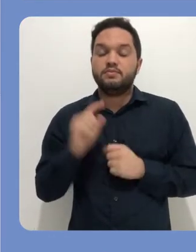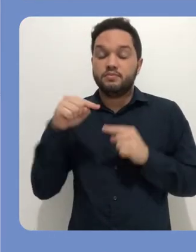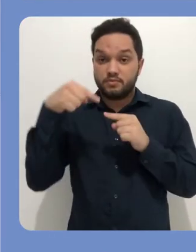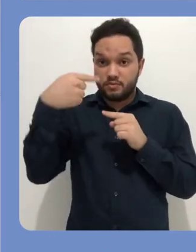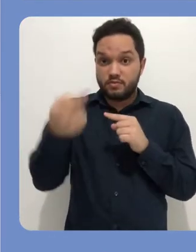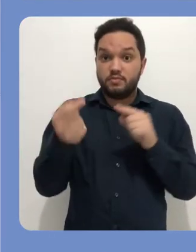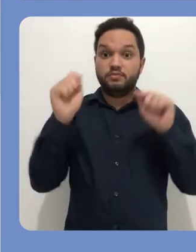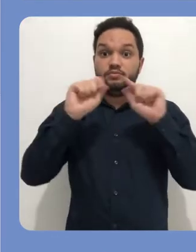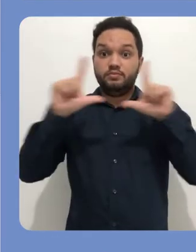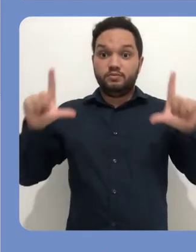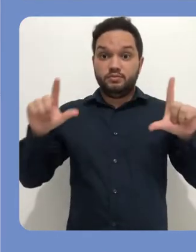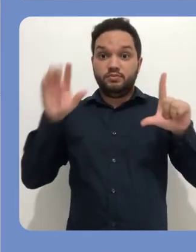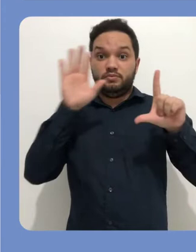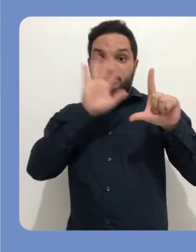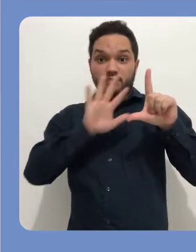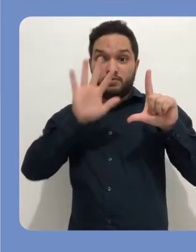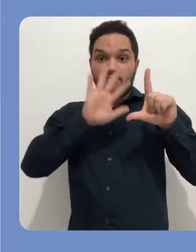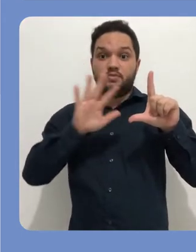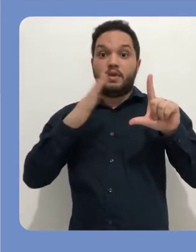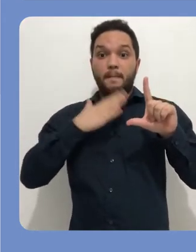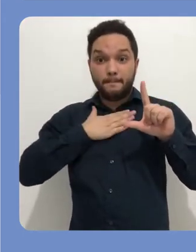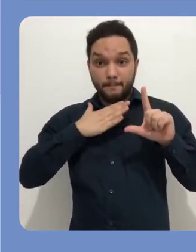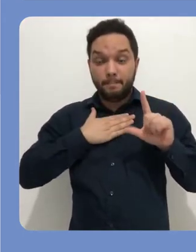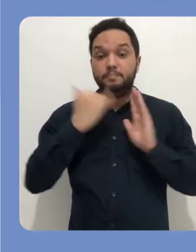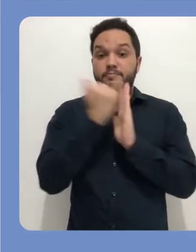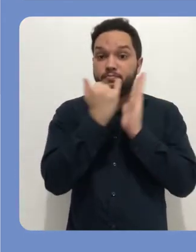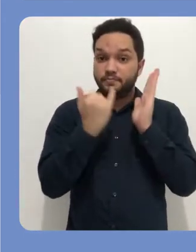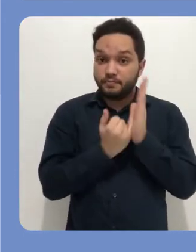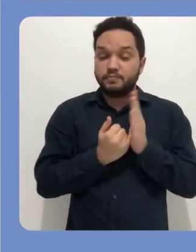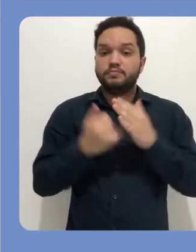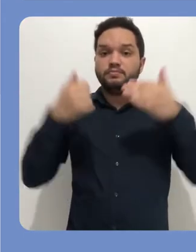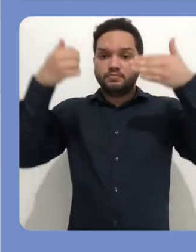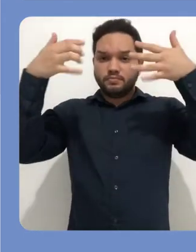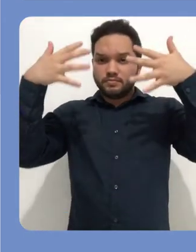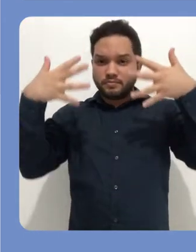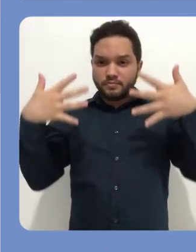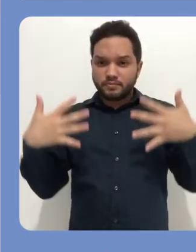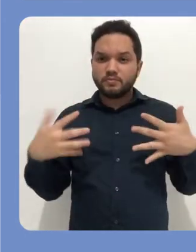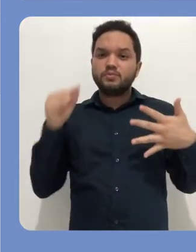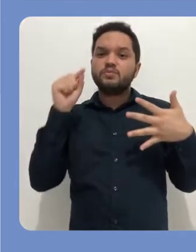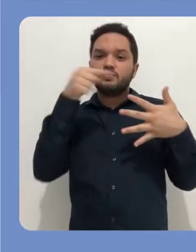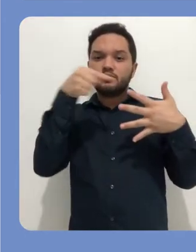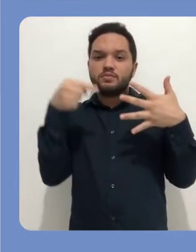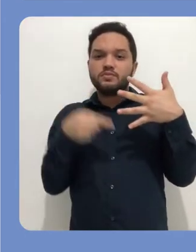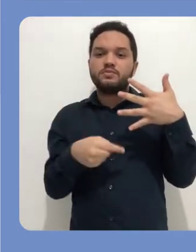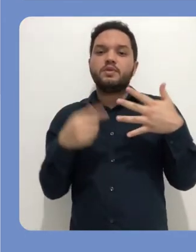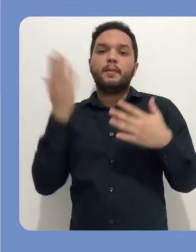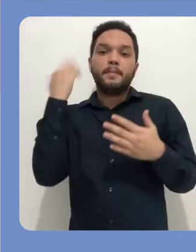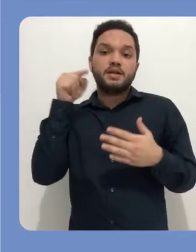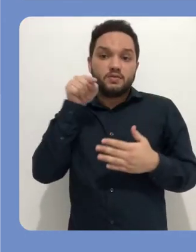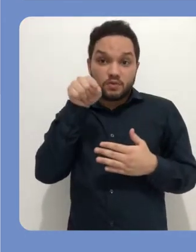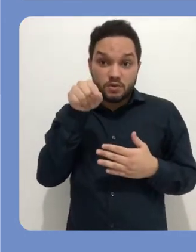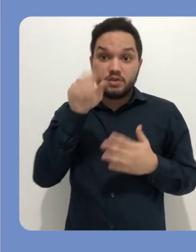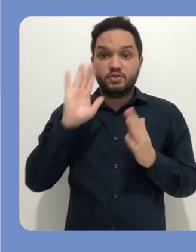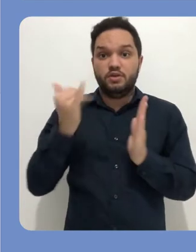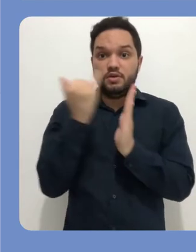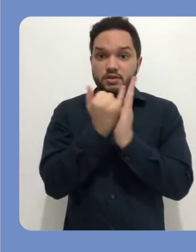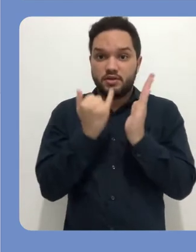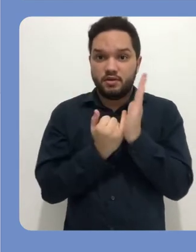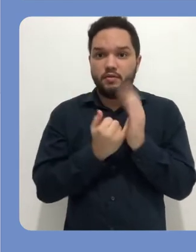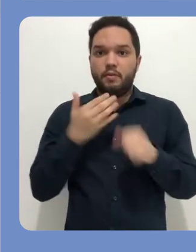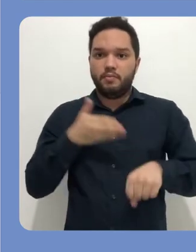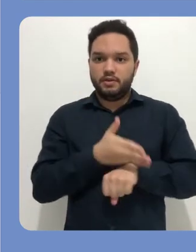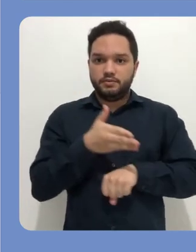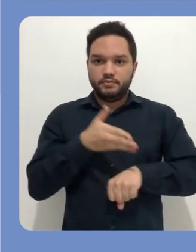Ao ingressar no sistema de inscrições, você vai se deparar com a tela Minhas inscrições. Essas são todas as atividades que